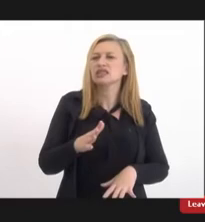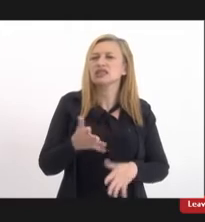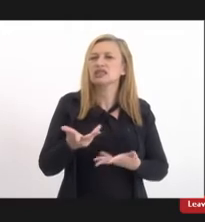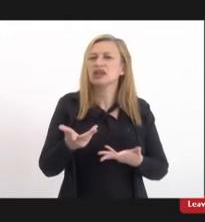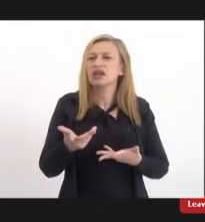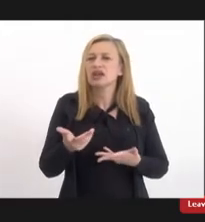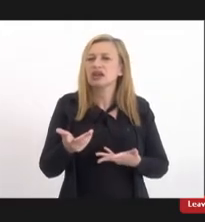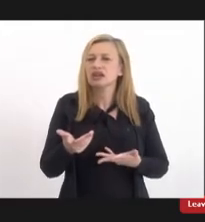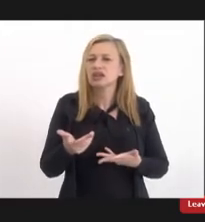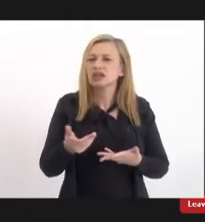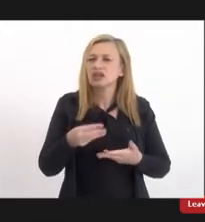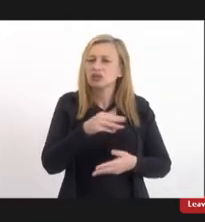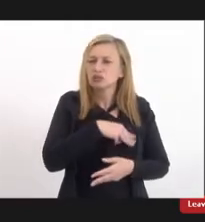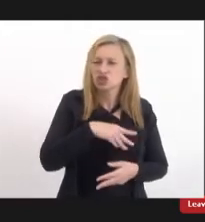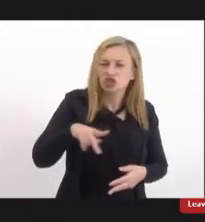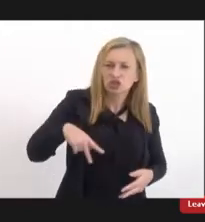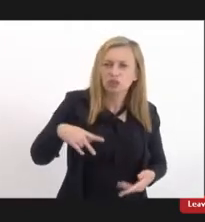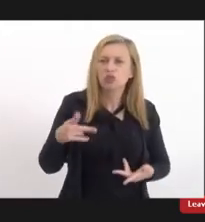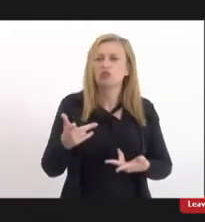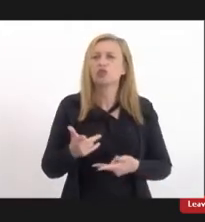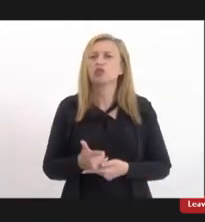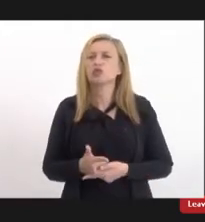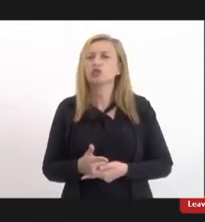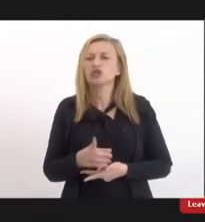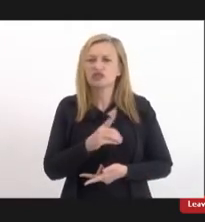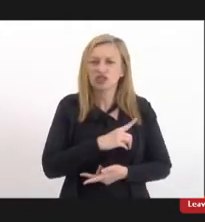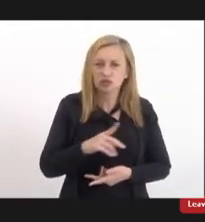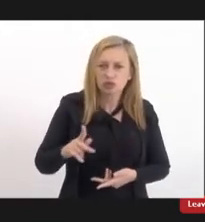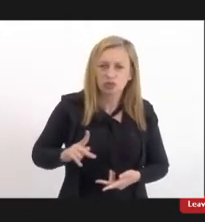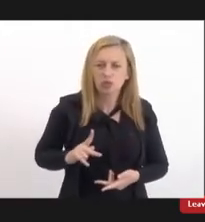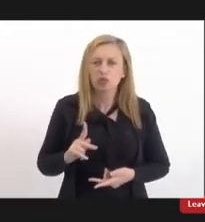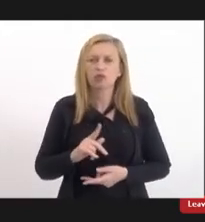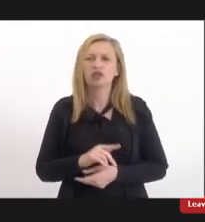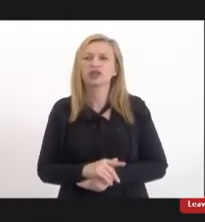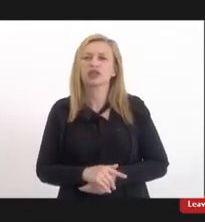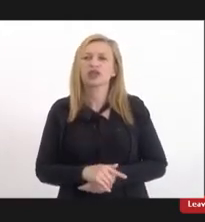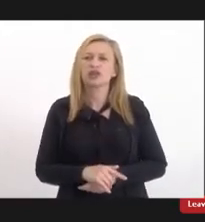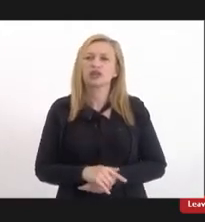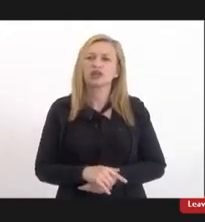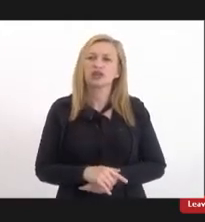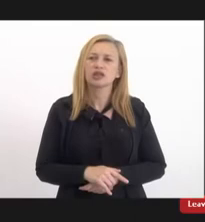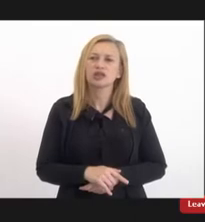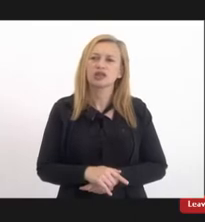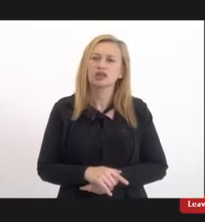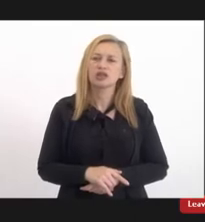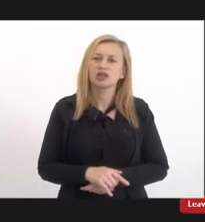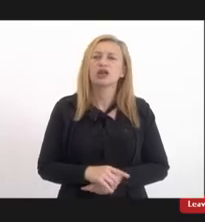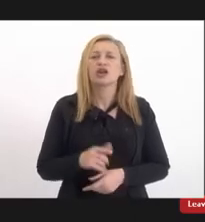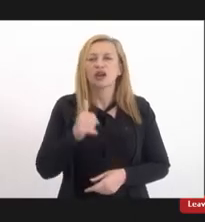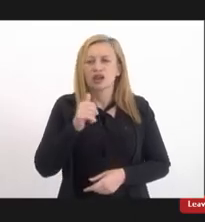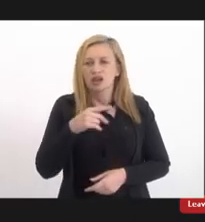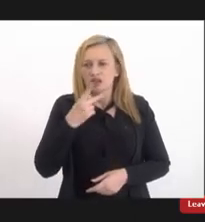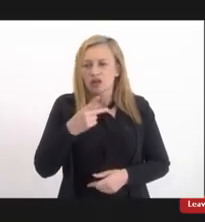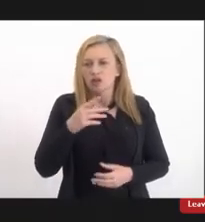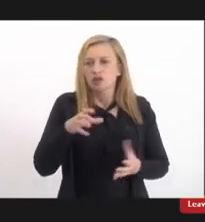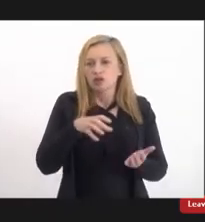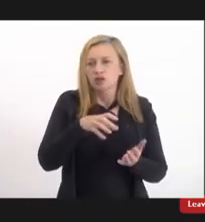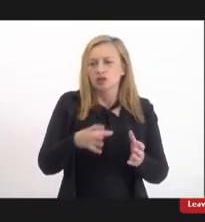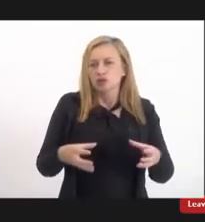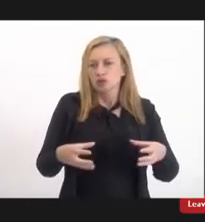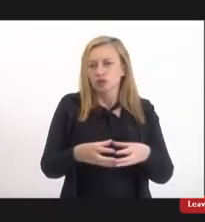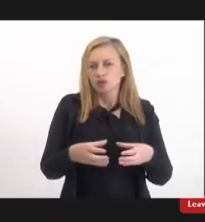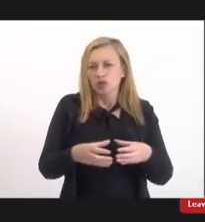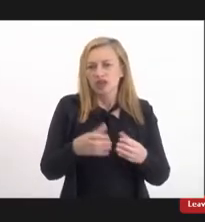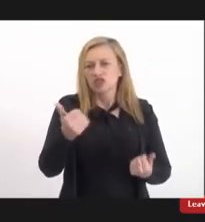ministério público defensoria pública ela falou da rede de apoio